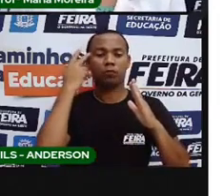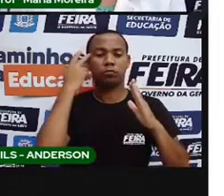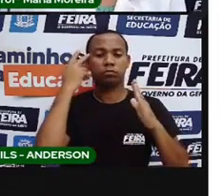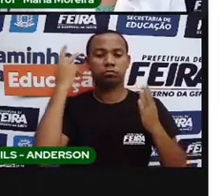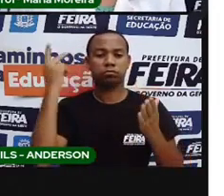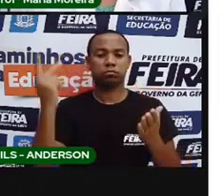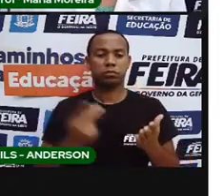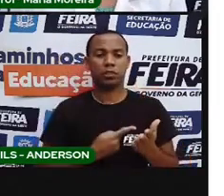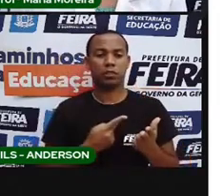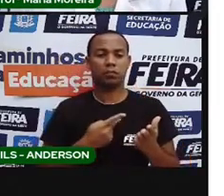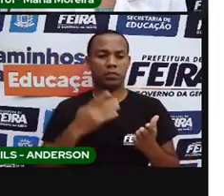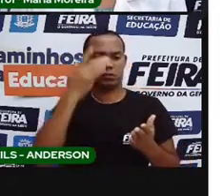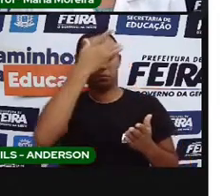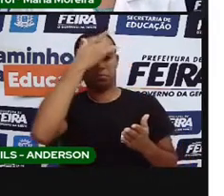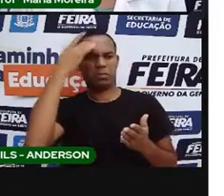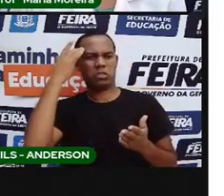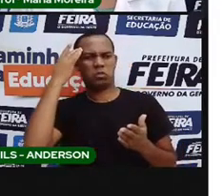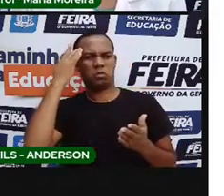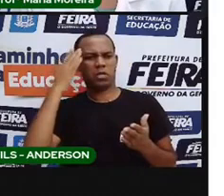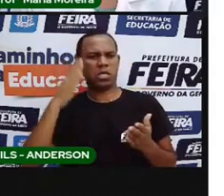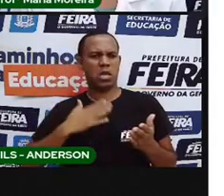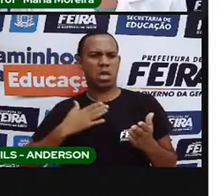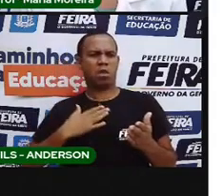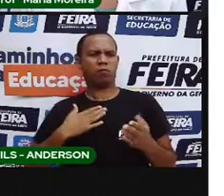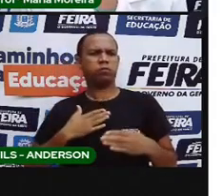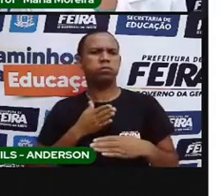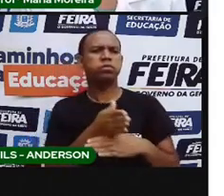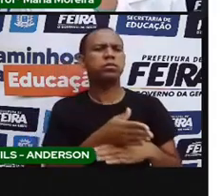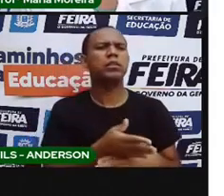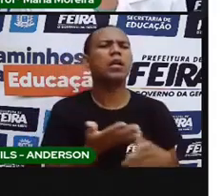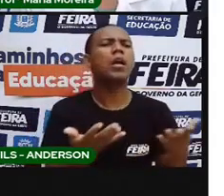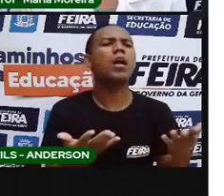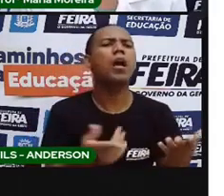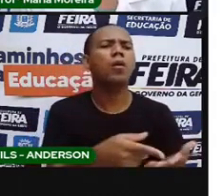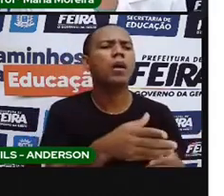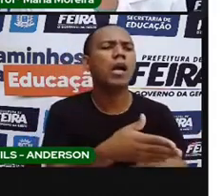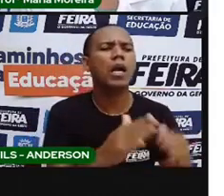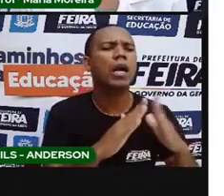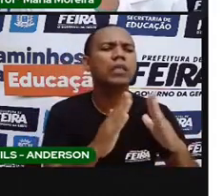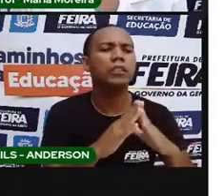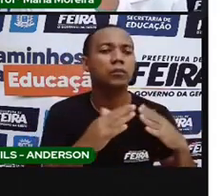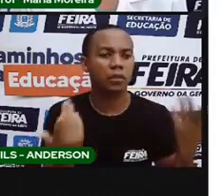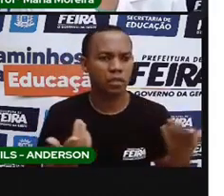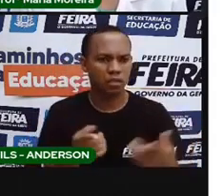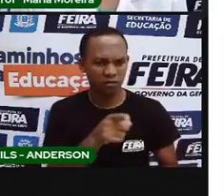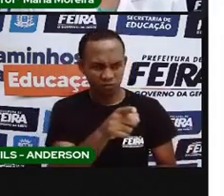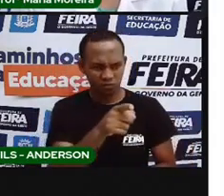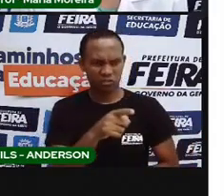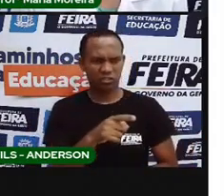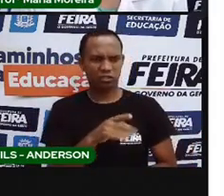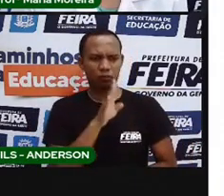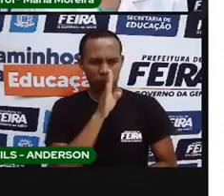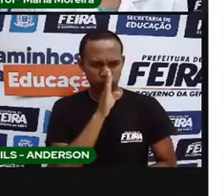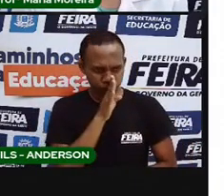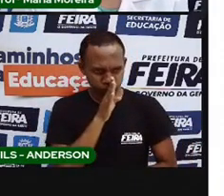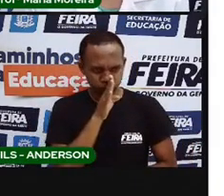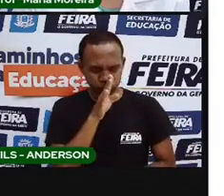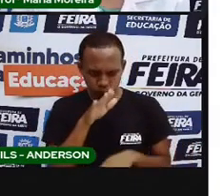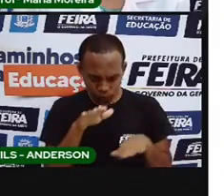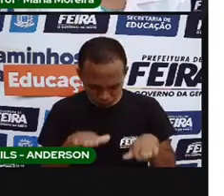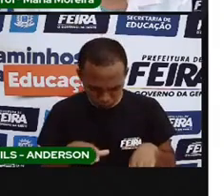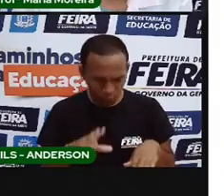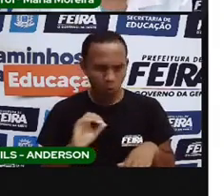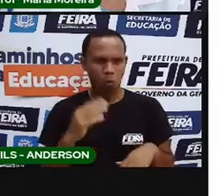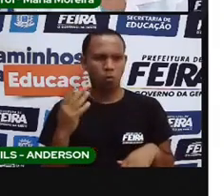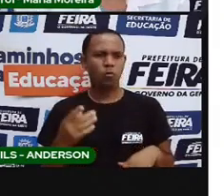desconhecidas e dizem não, eu vou morar com você agora. E aí, o que você faria? Você iria lutar por sua casa ou